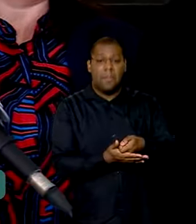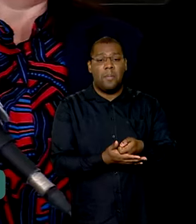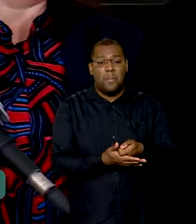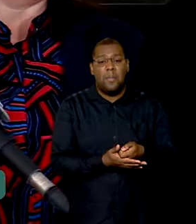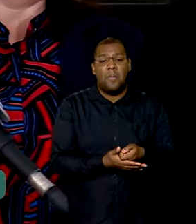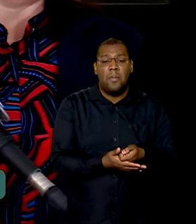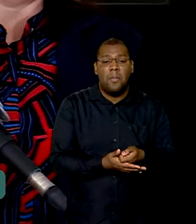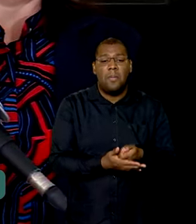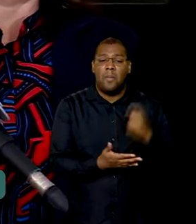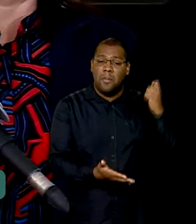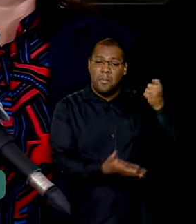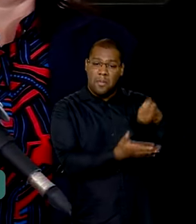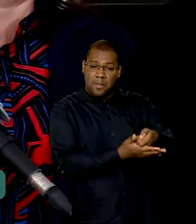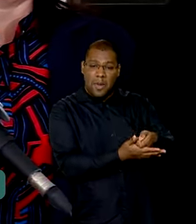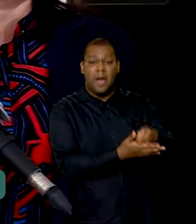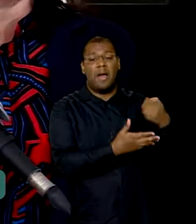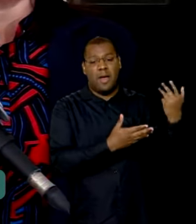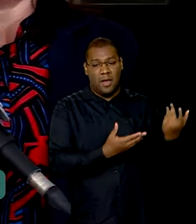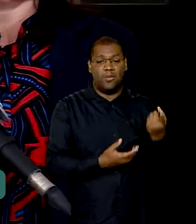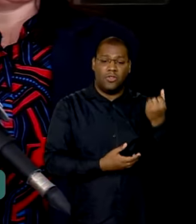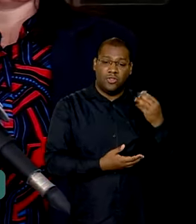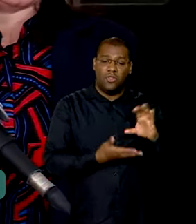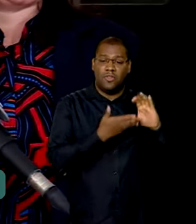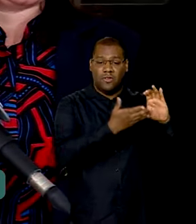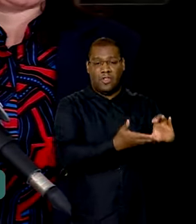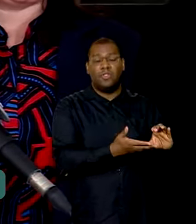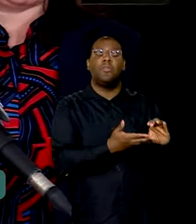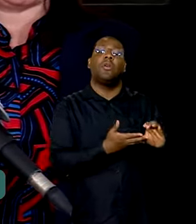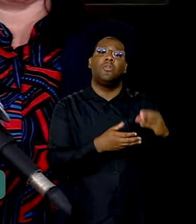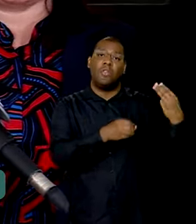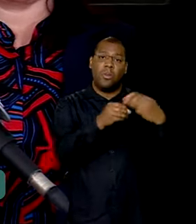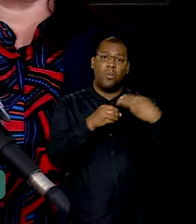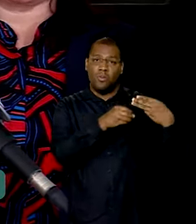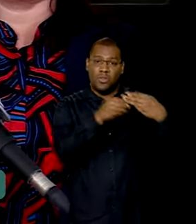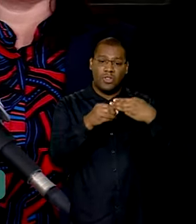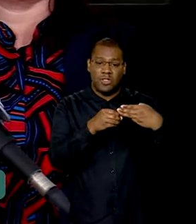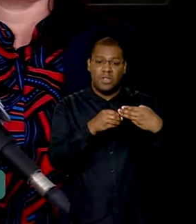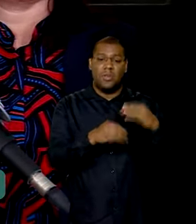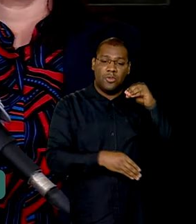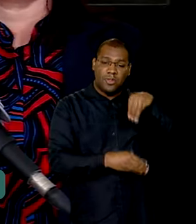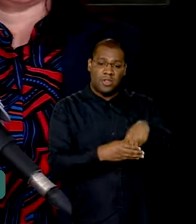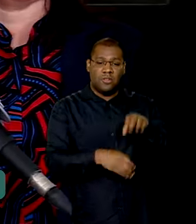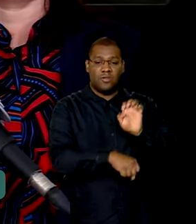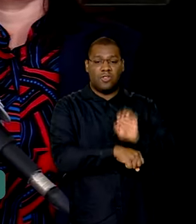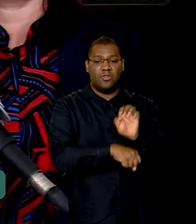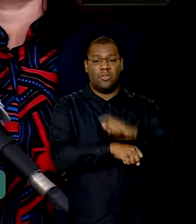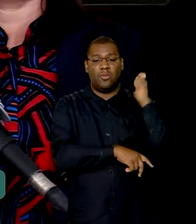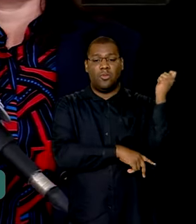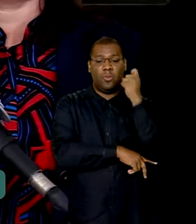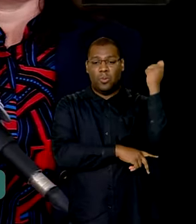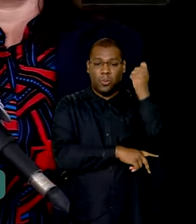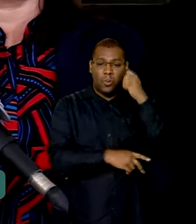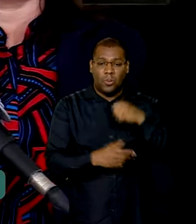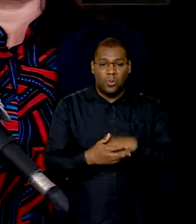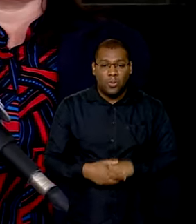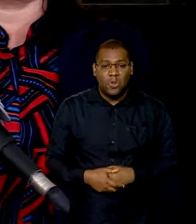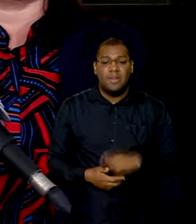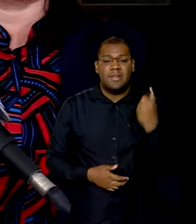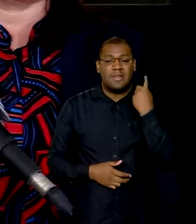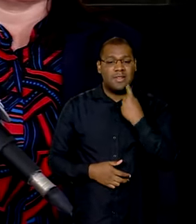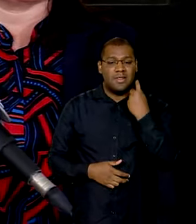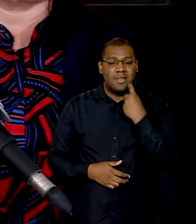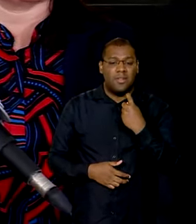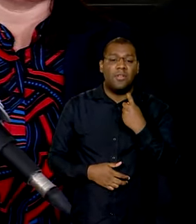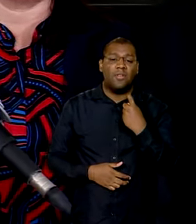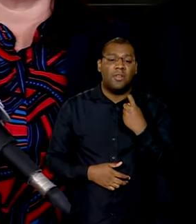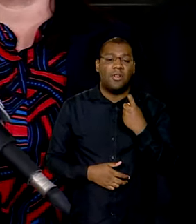especiais para municípios gaúchos com decreto de emergência reconhecido pelo governo federal. Nós encaminhamos já na sexta-feira,